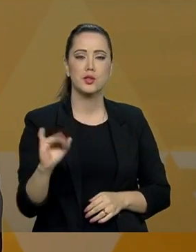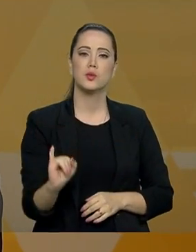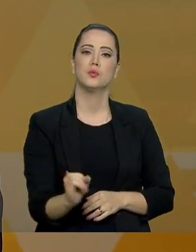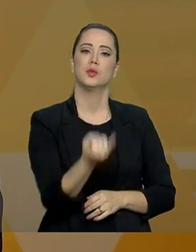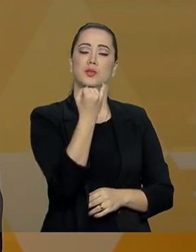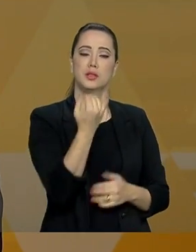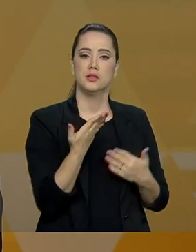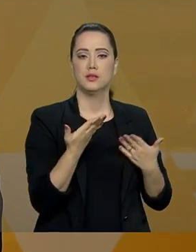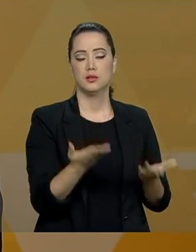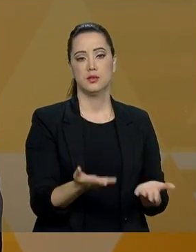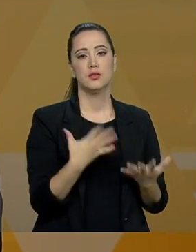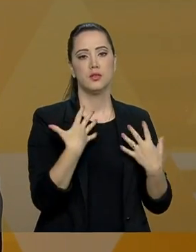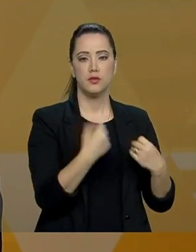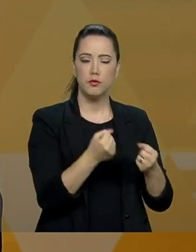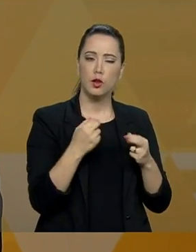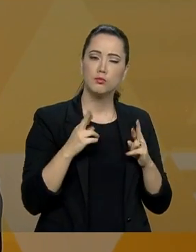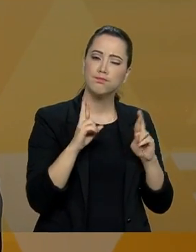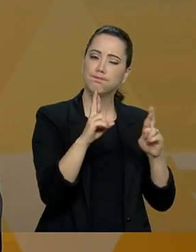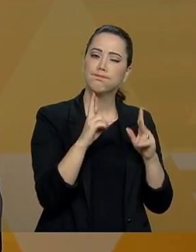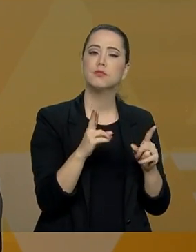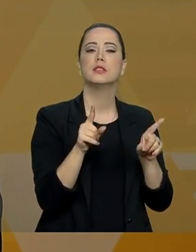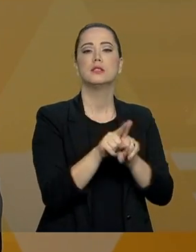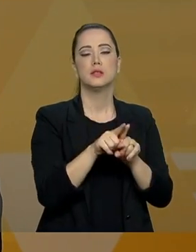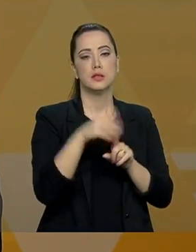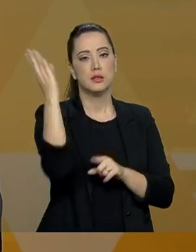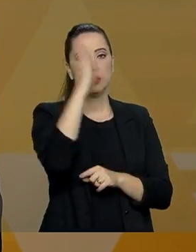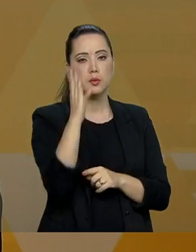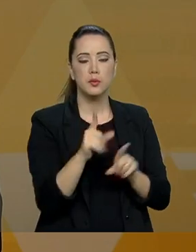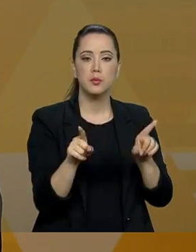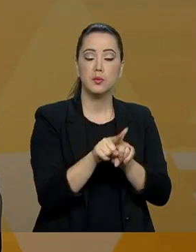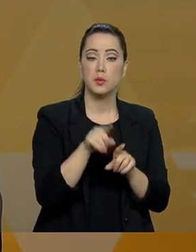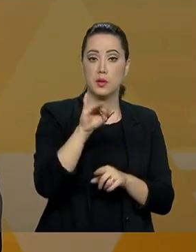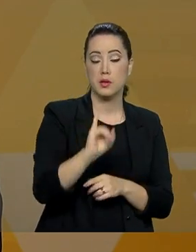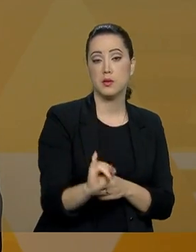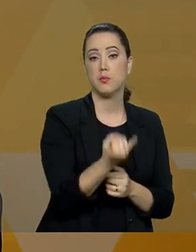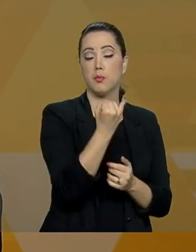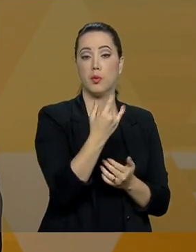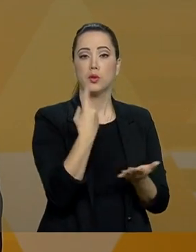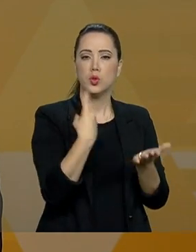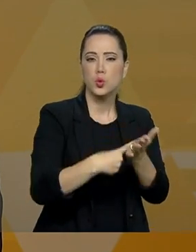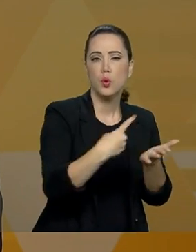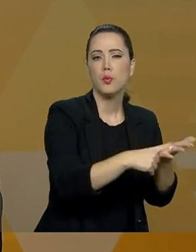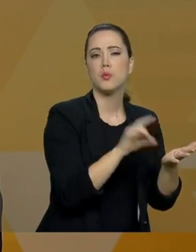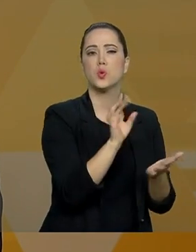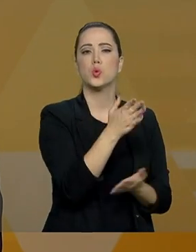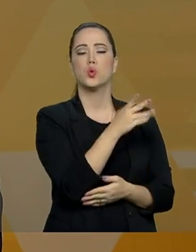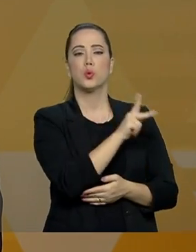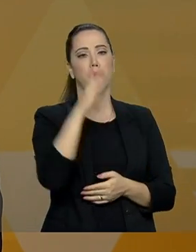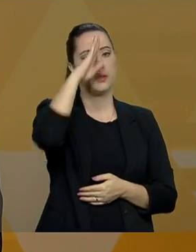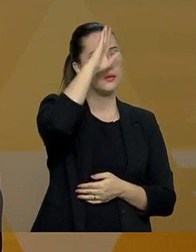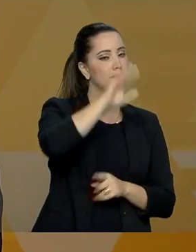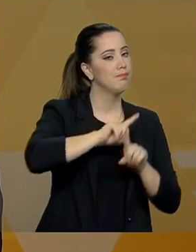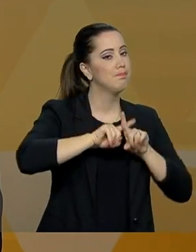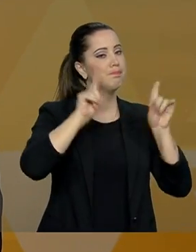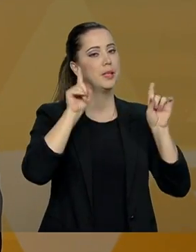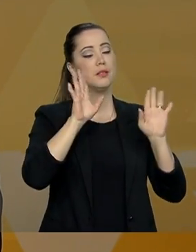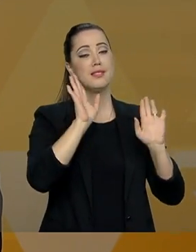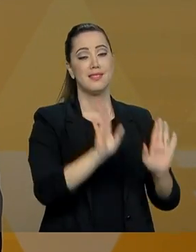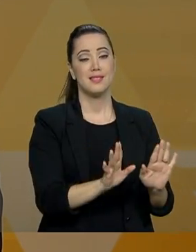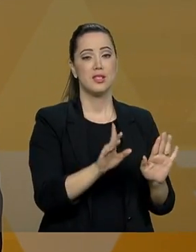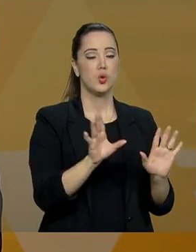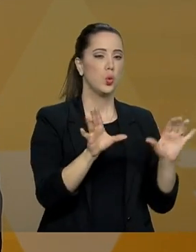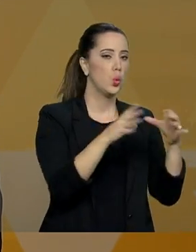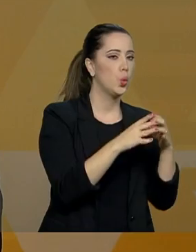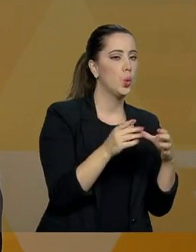oportunidade. E vamos torcer pelo país, né? Porque essa pauta não é uma pauta apenas do presidente Bolsonaro, do